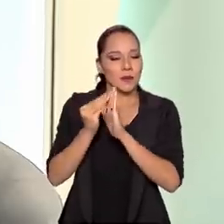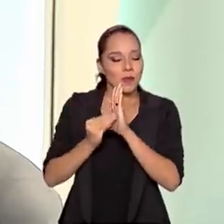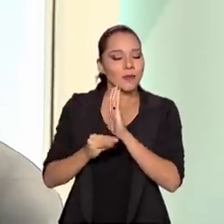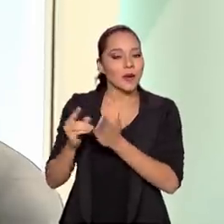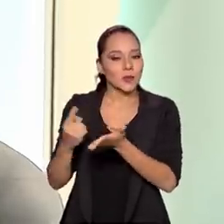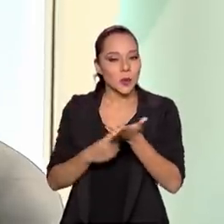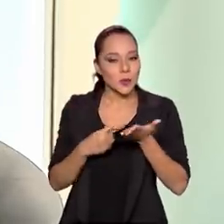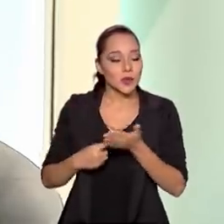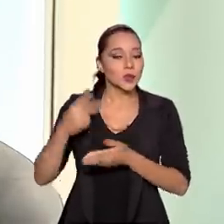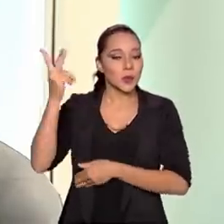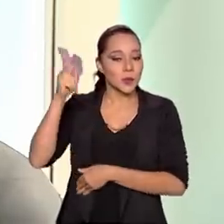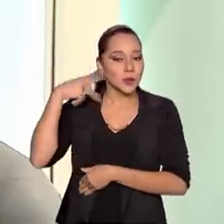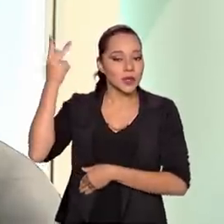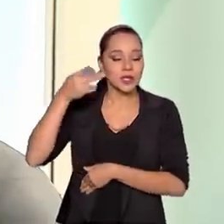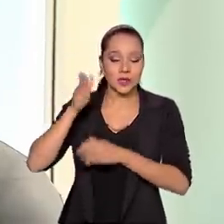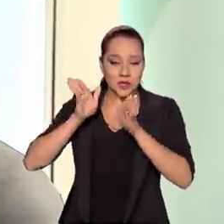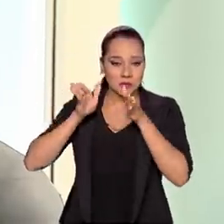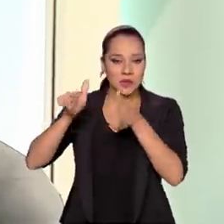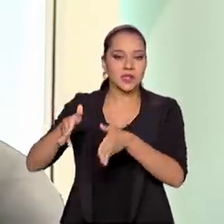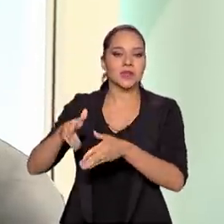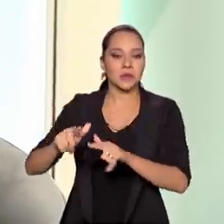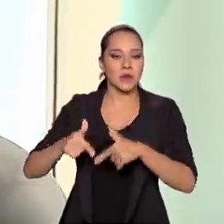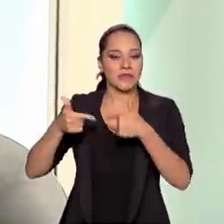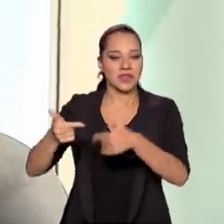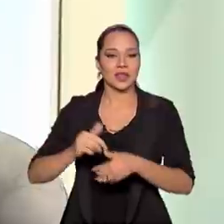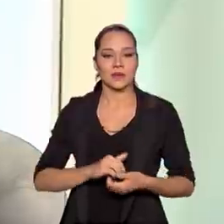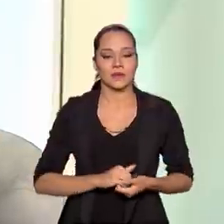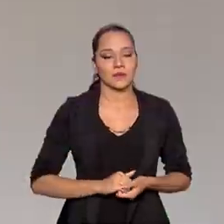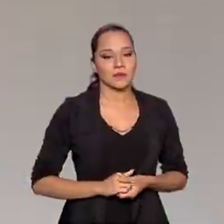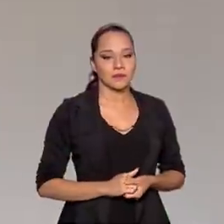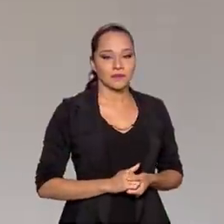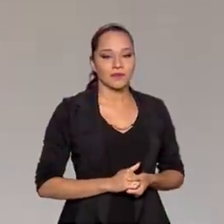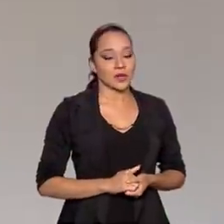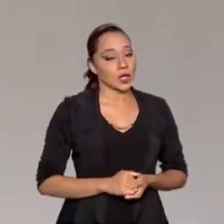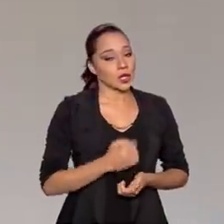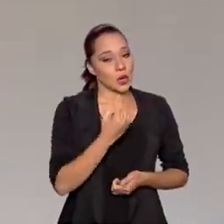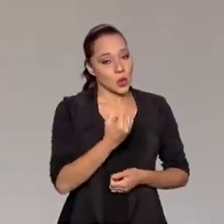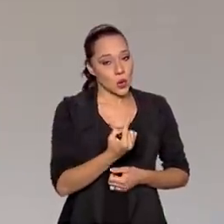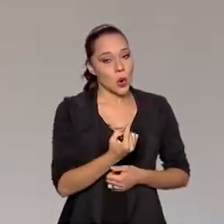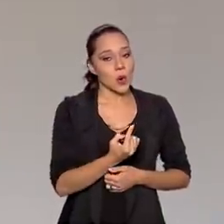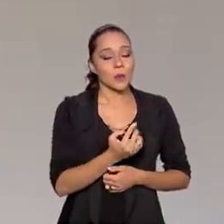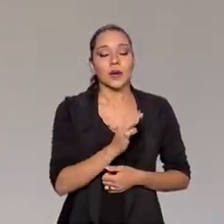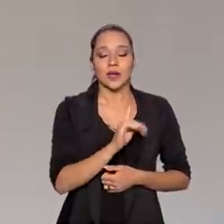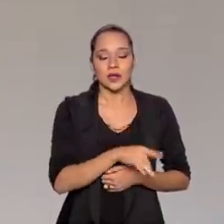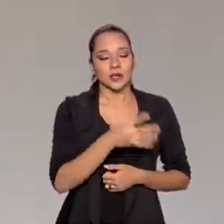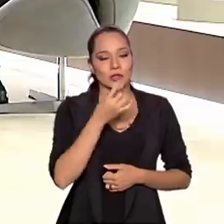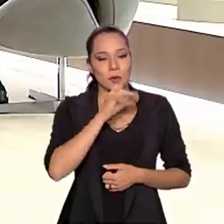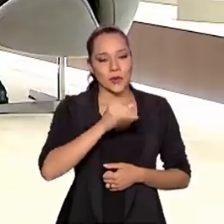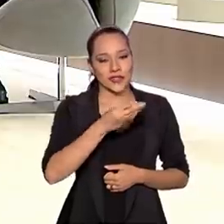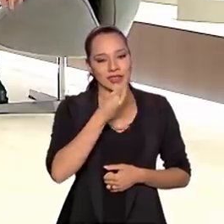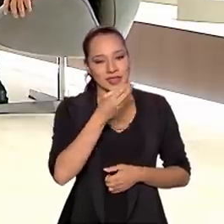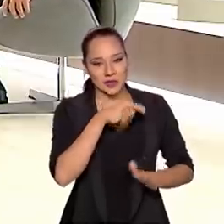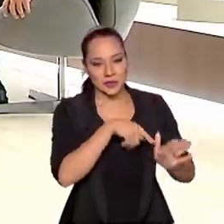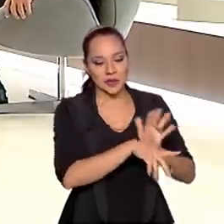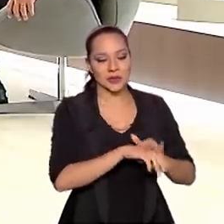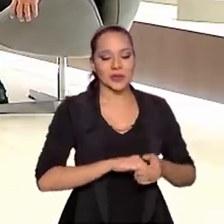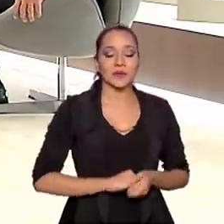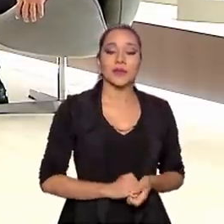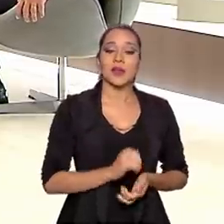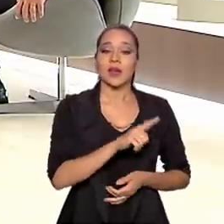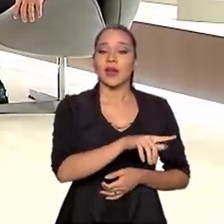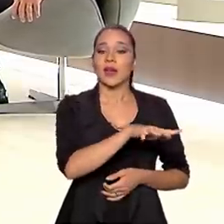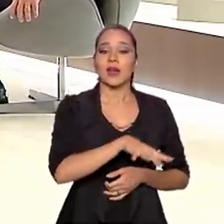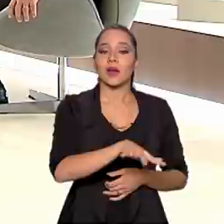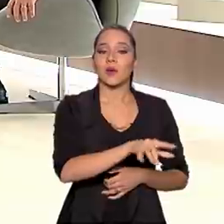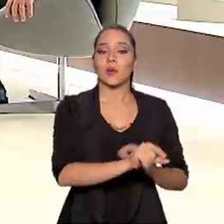agendas e uma política muito específica para enfrentá-las. Uma delas, caso, Catiú, pegando o gancho da sua pergunta, seria essa